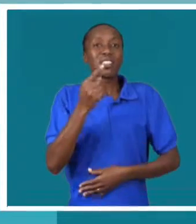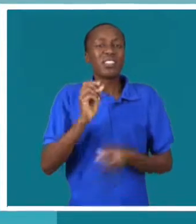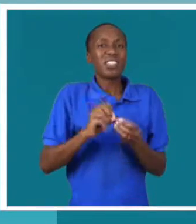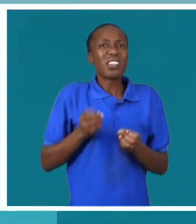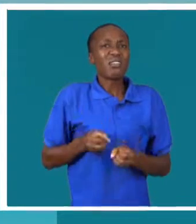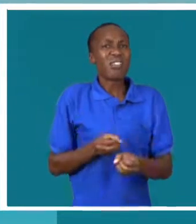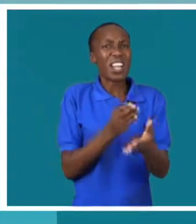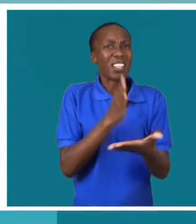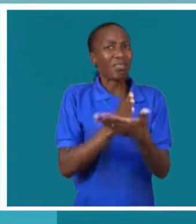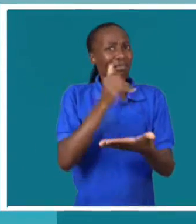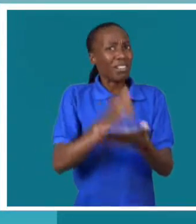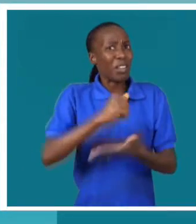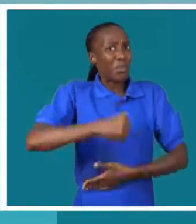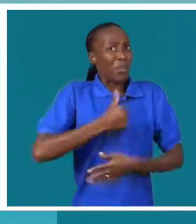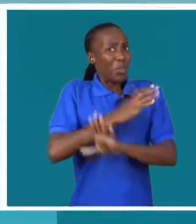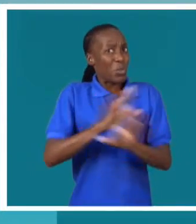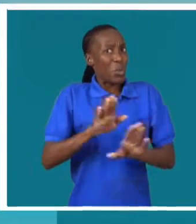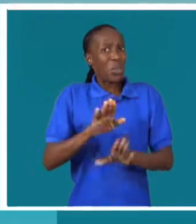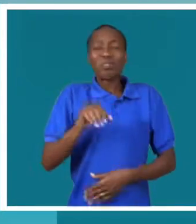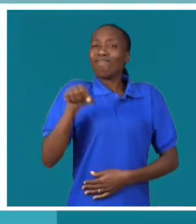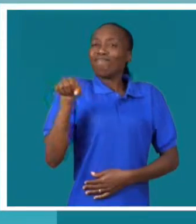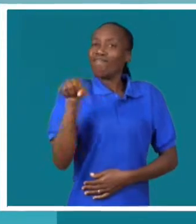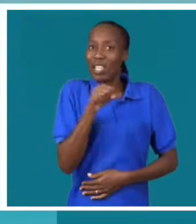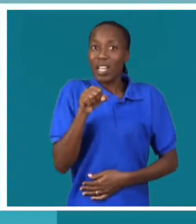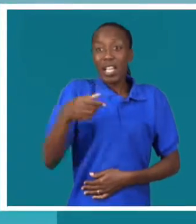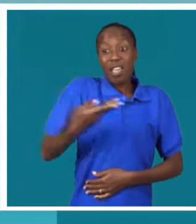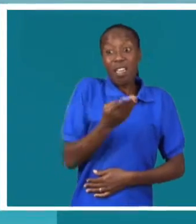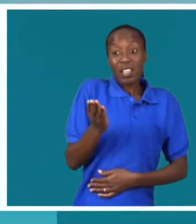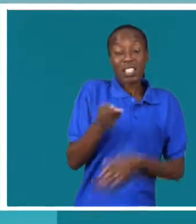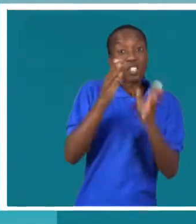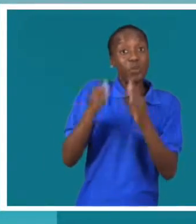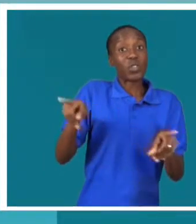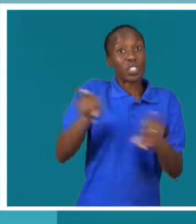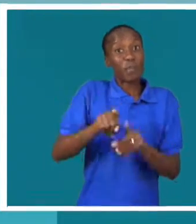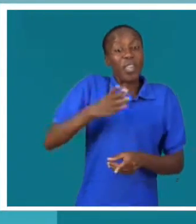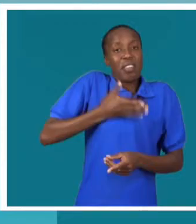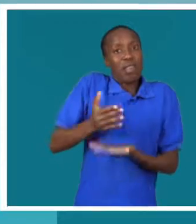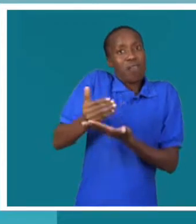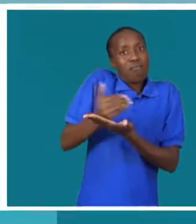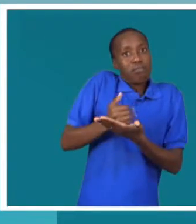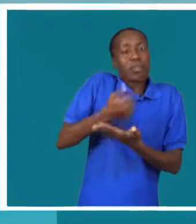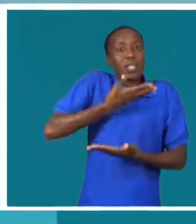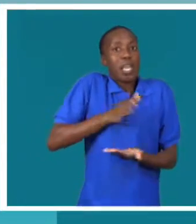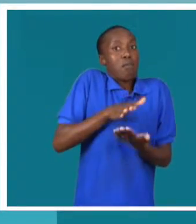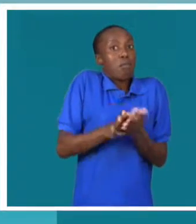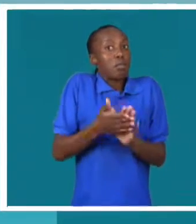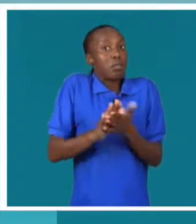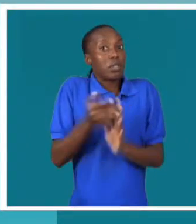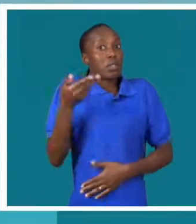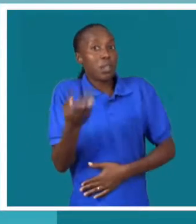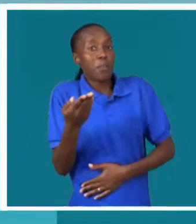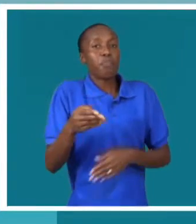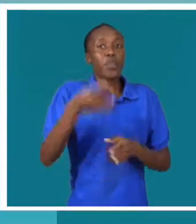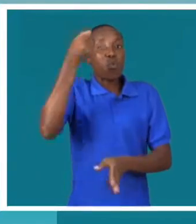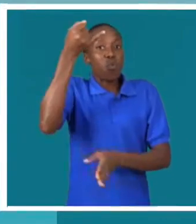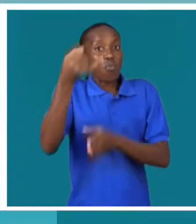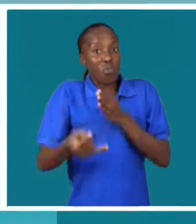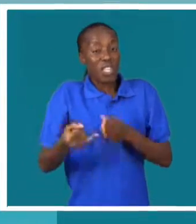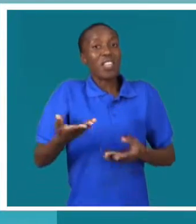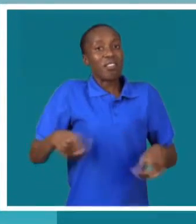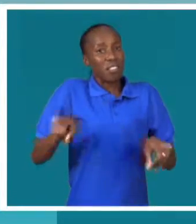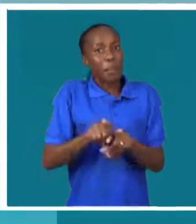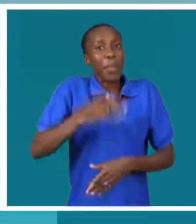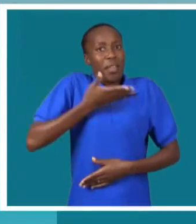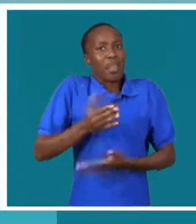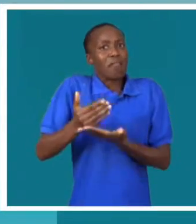Não estamos a falar só do setor privado, porque realmente o empregador quer o lucro, O empregador quer produzir, o empregador no